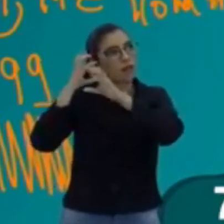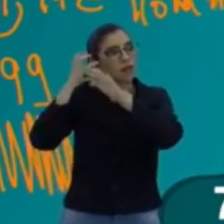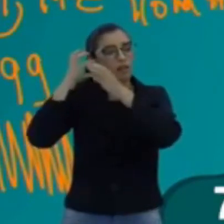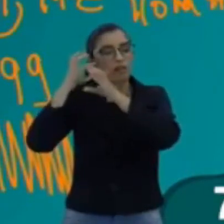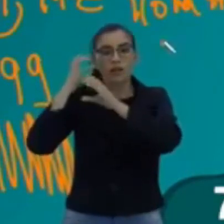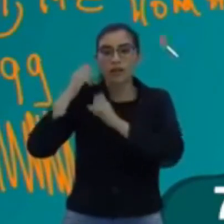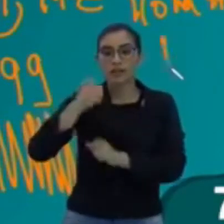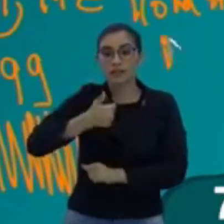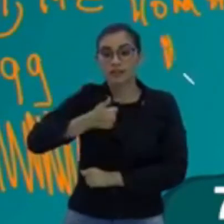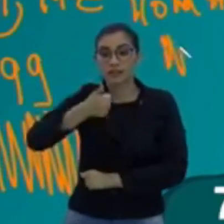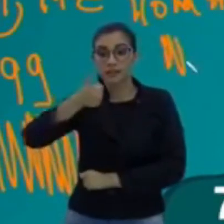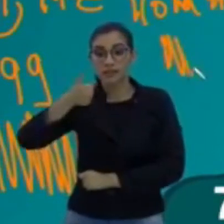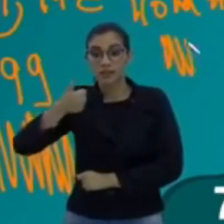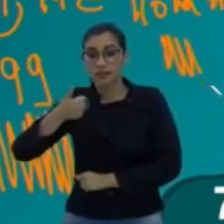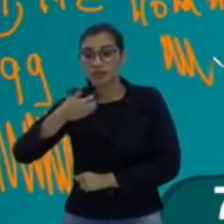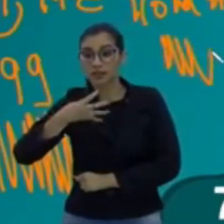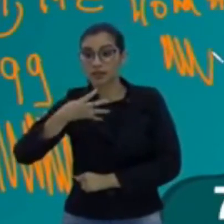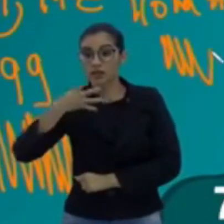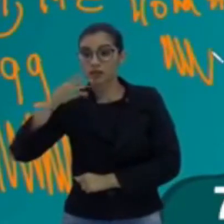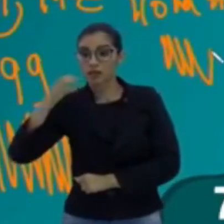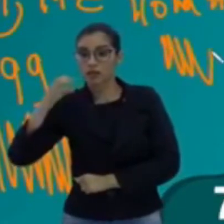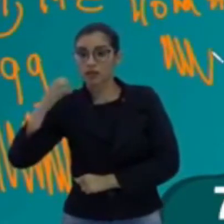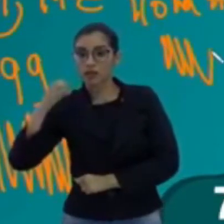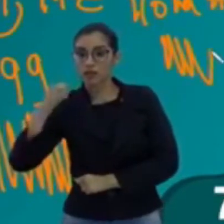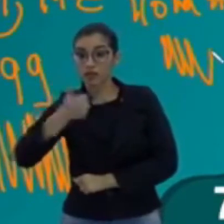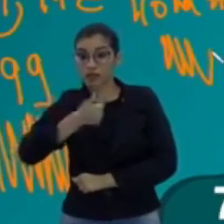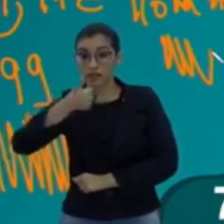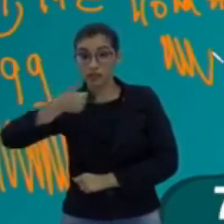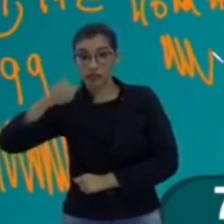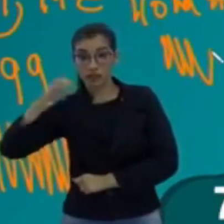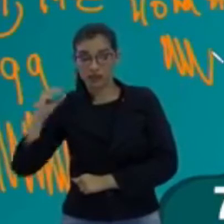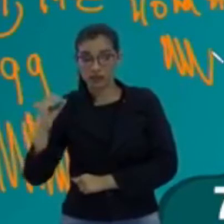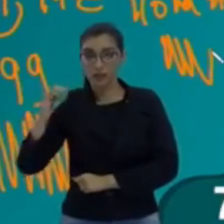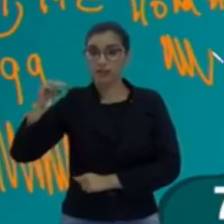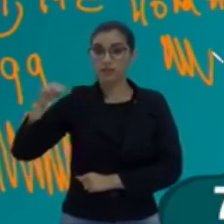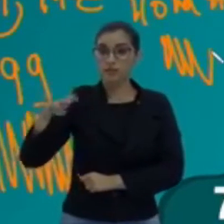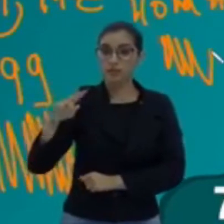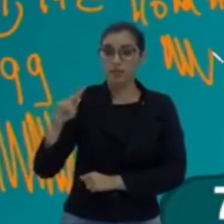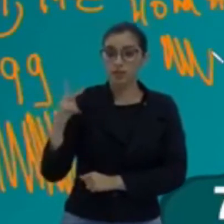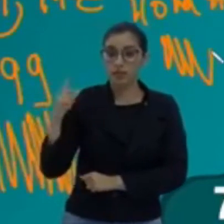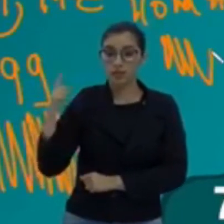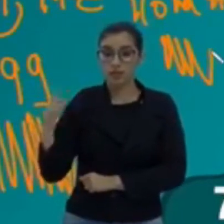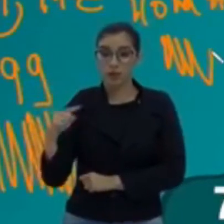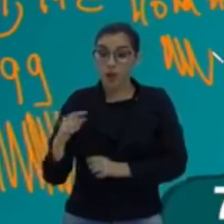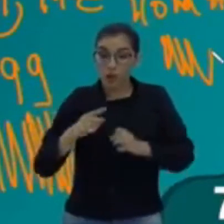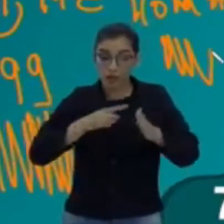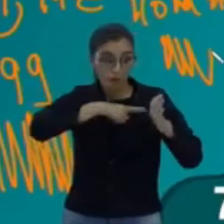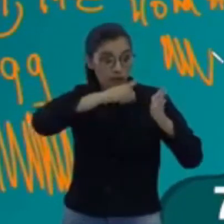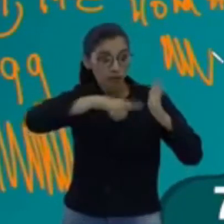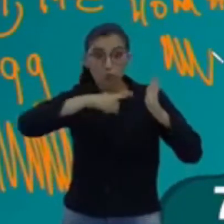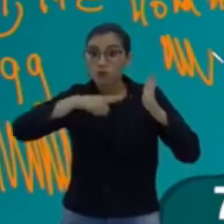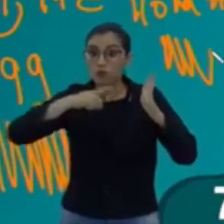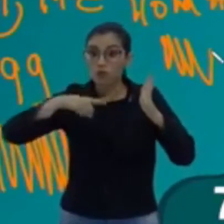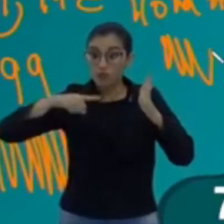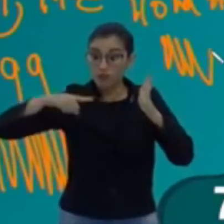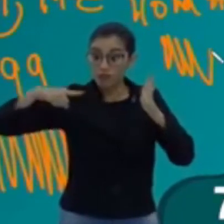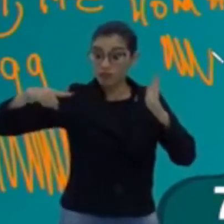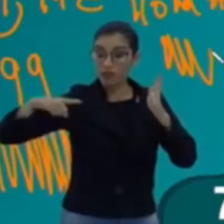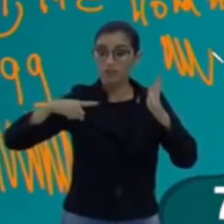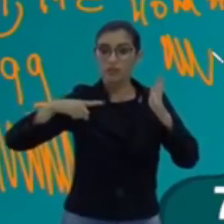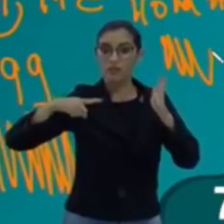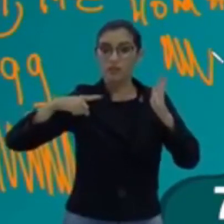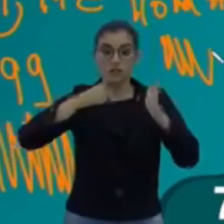milhão, filho. Então, ela sobe e desce 110 milhões de vezes em 1 segundo.